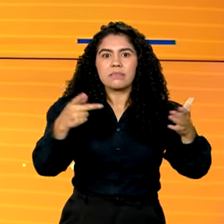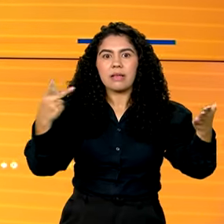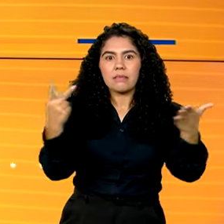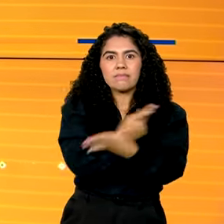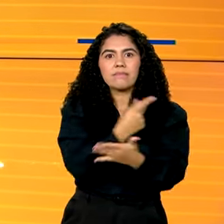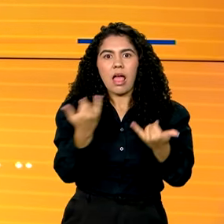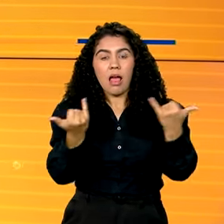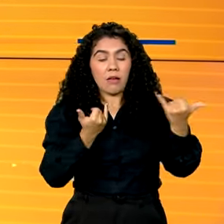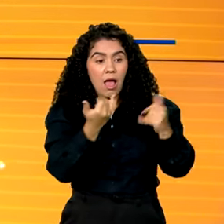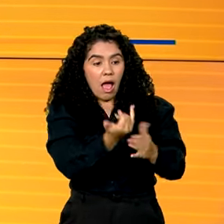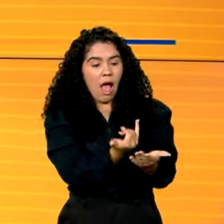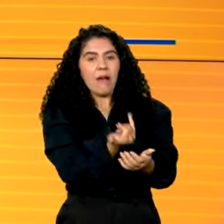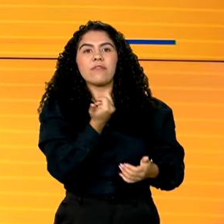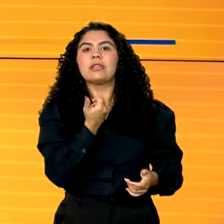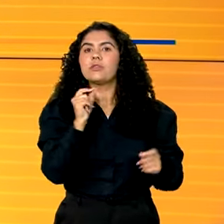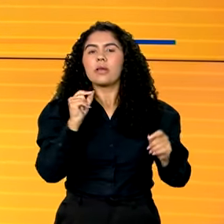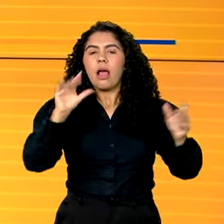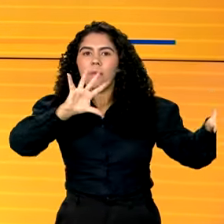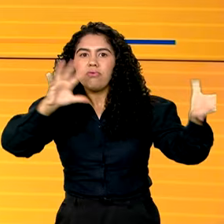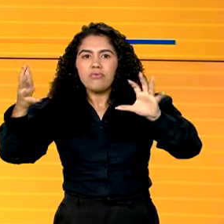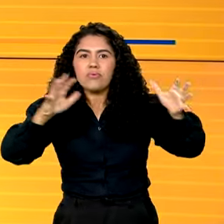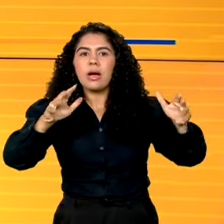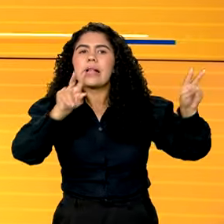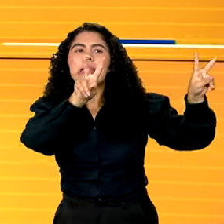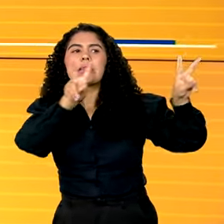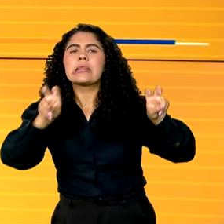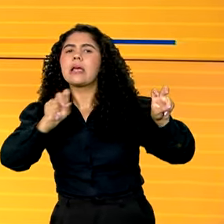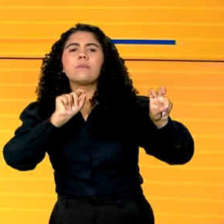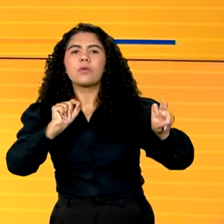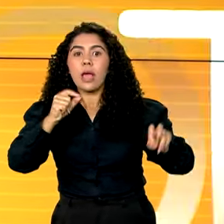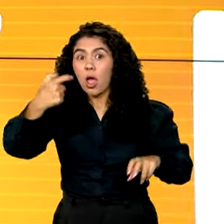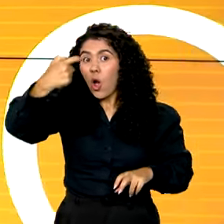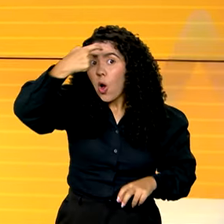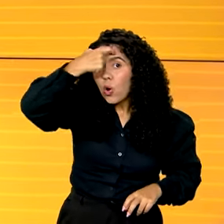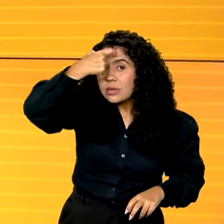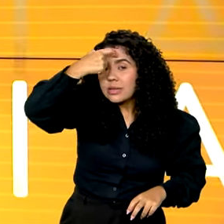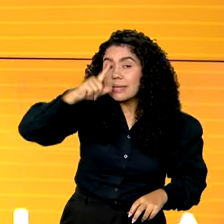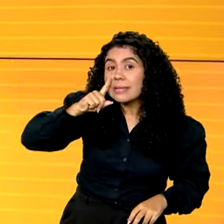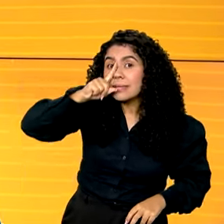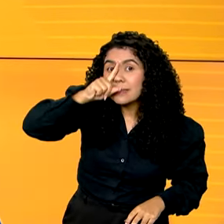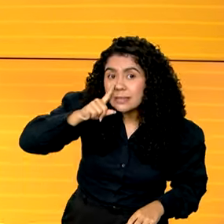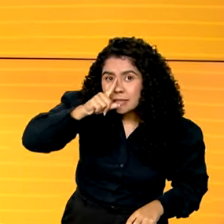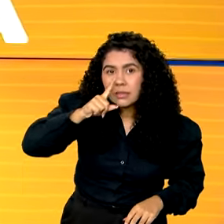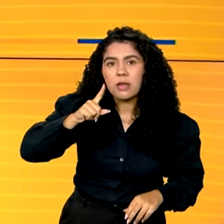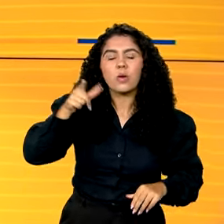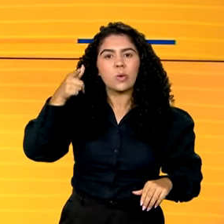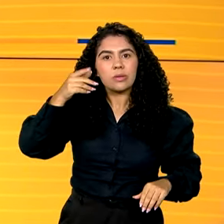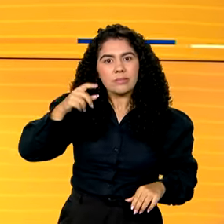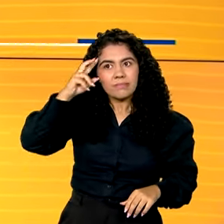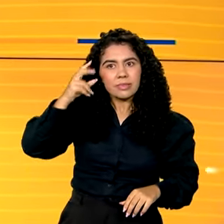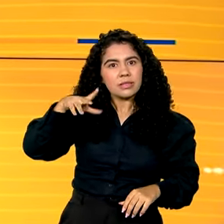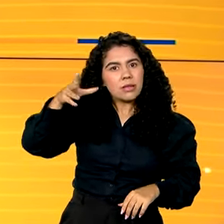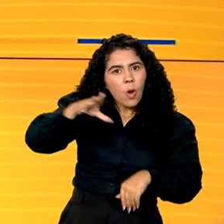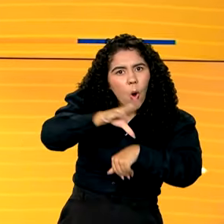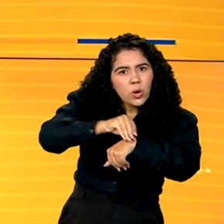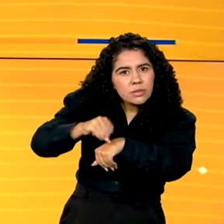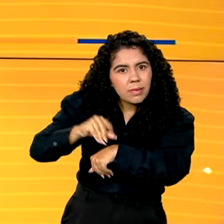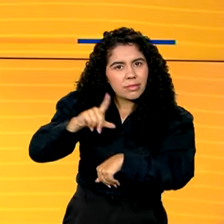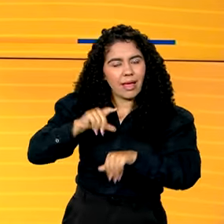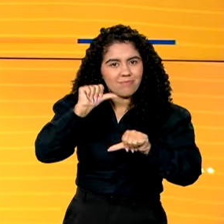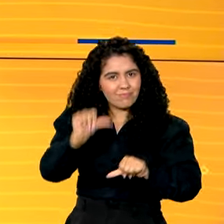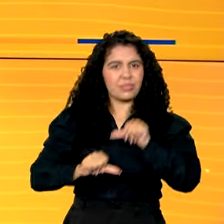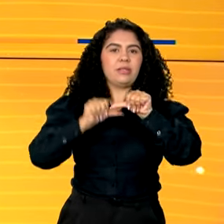O tema deste ano é Consciência de Riscos, saber o que transforma. O objetivo do Ministério da Ciência,